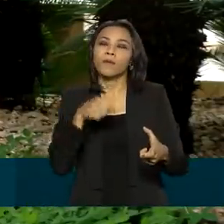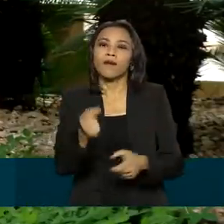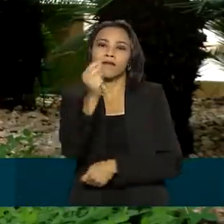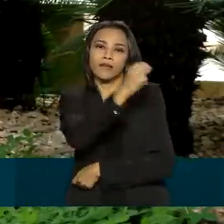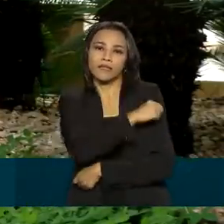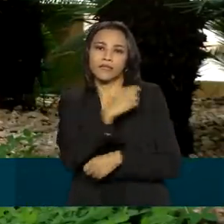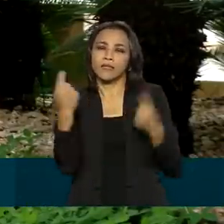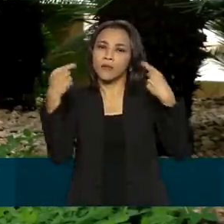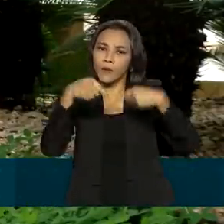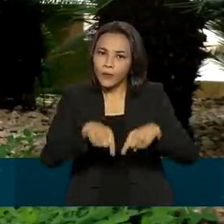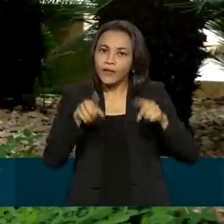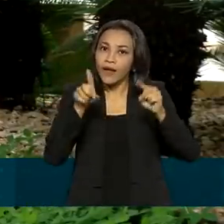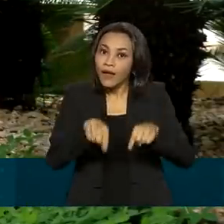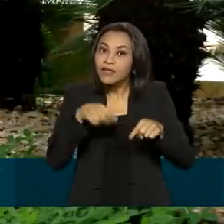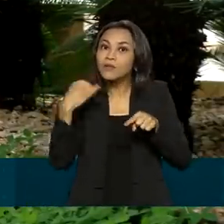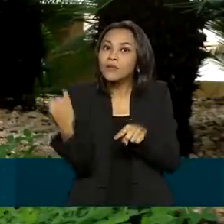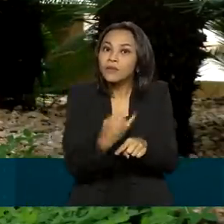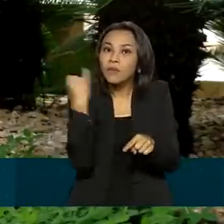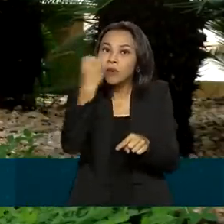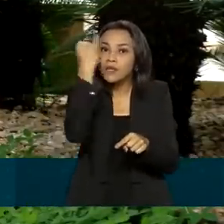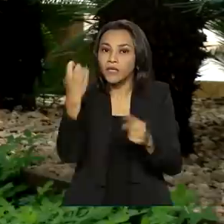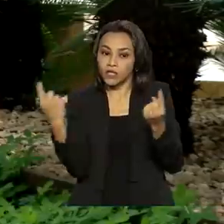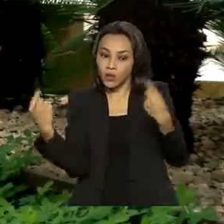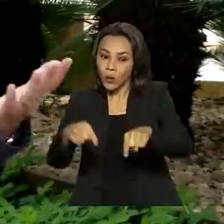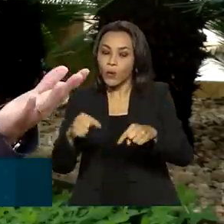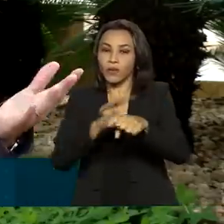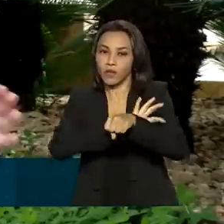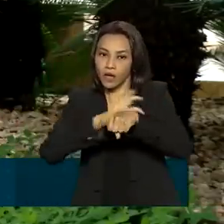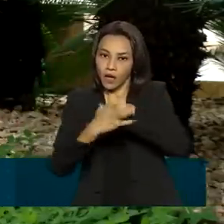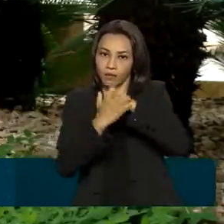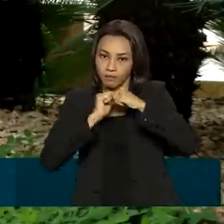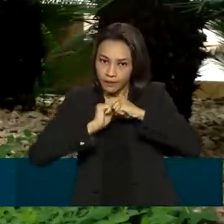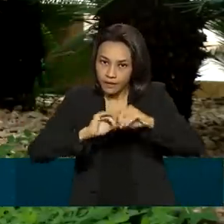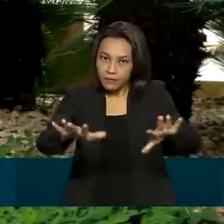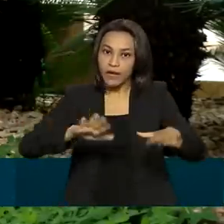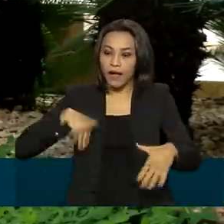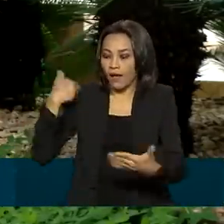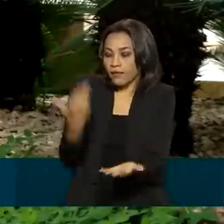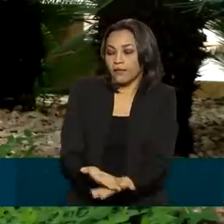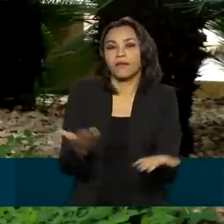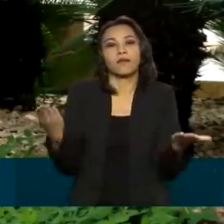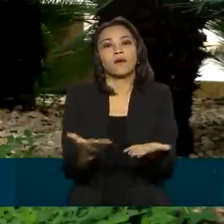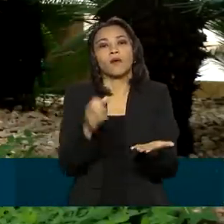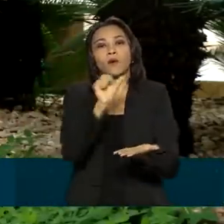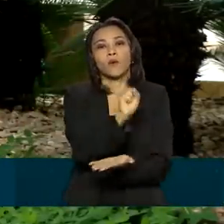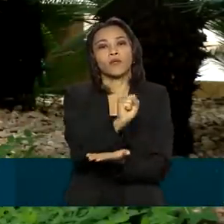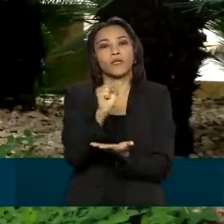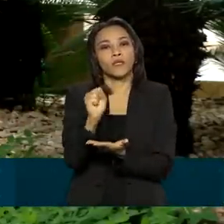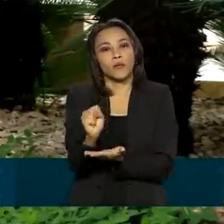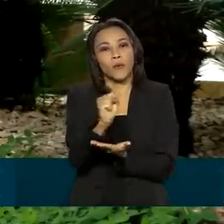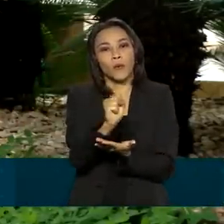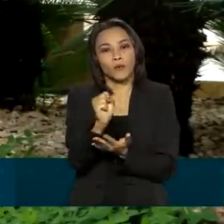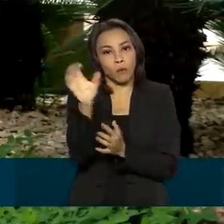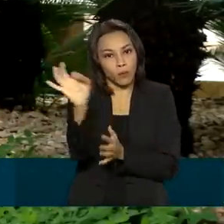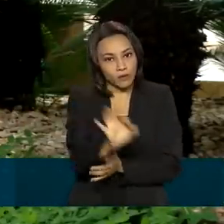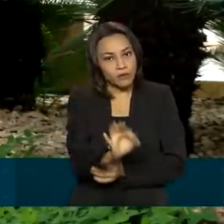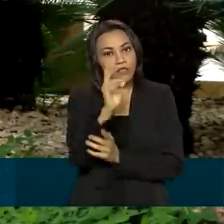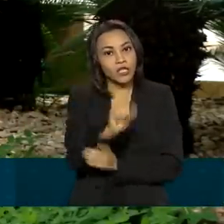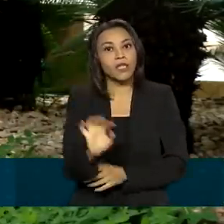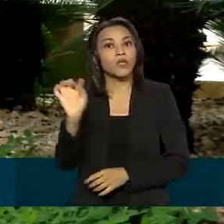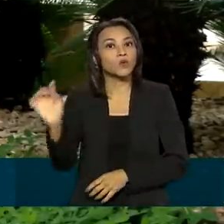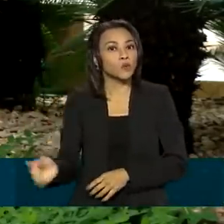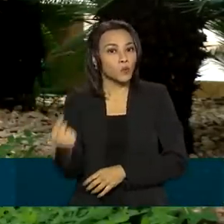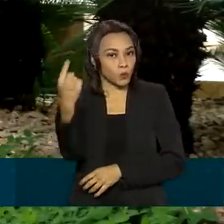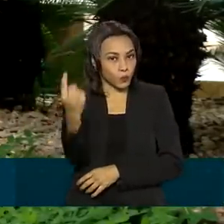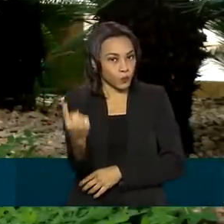-19 é mais um passo importante no combate à pandemia. Até agora, 88% da população brasileira já tem uma dose